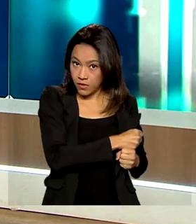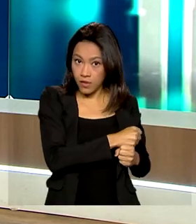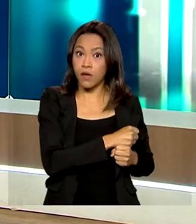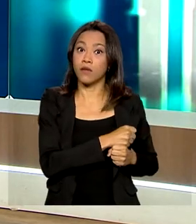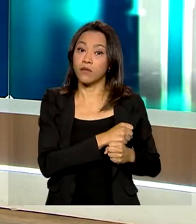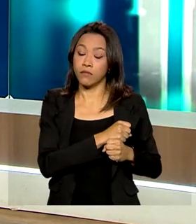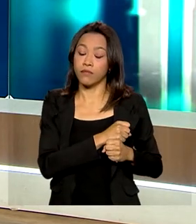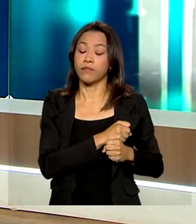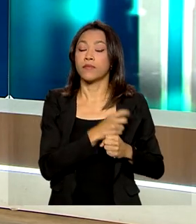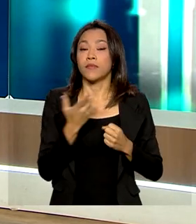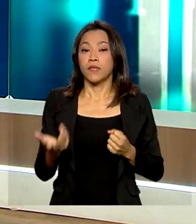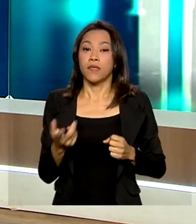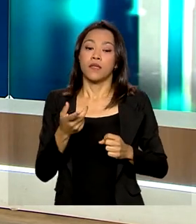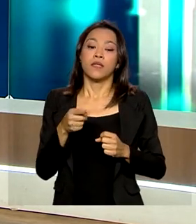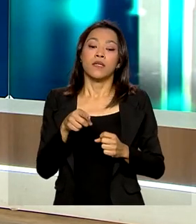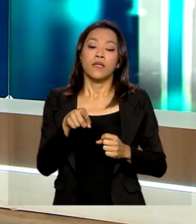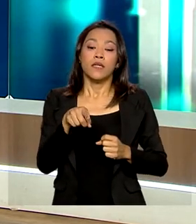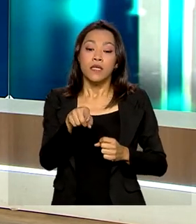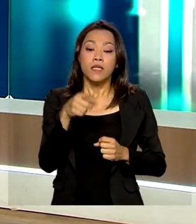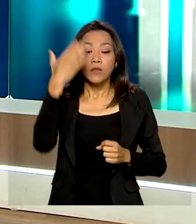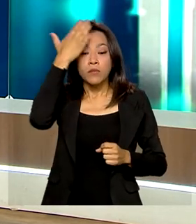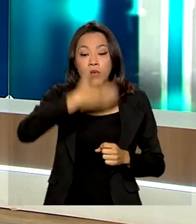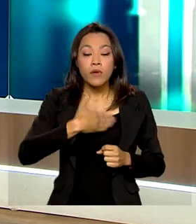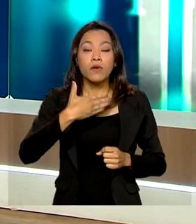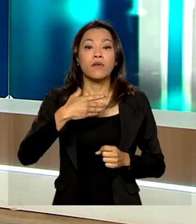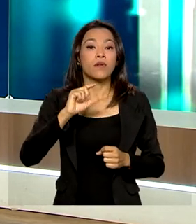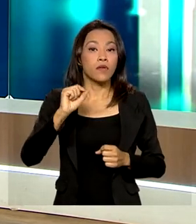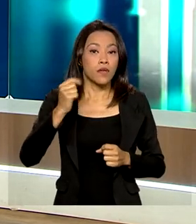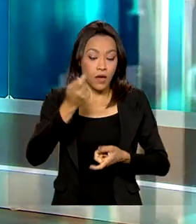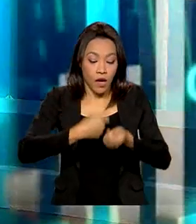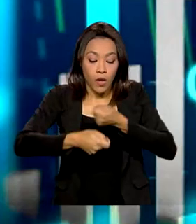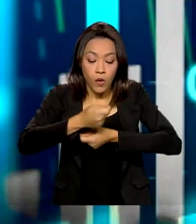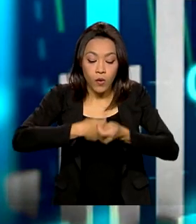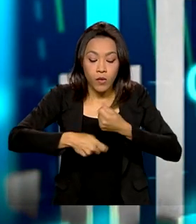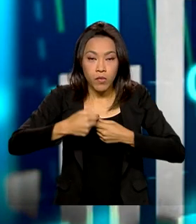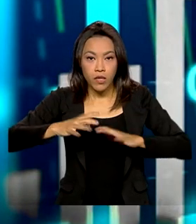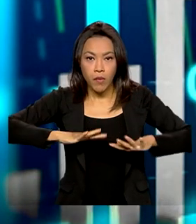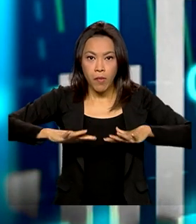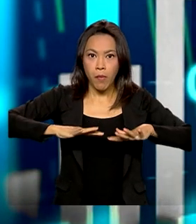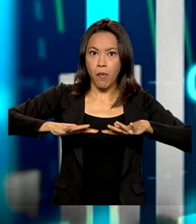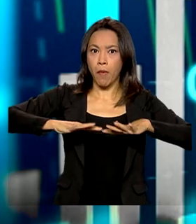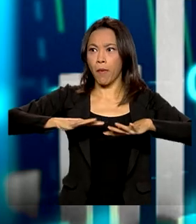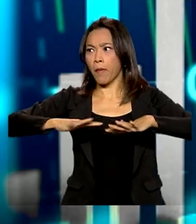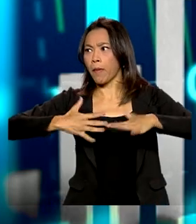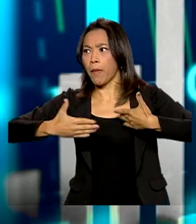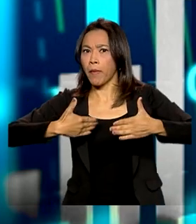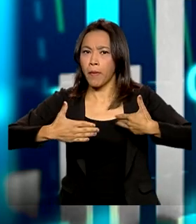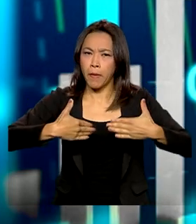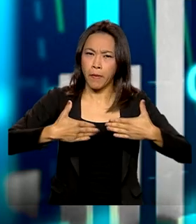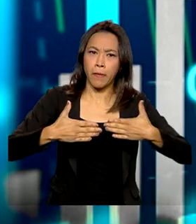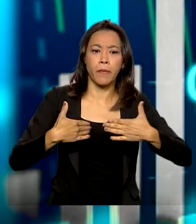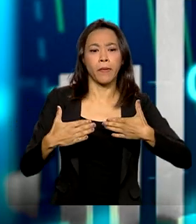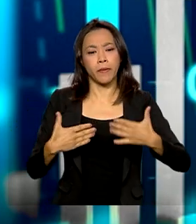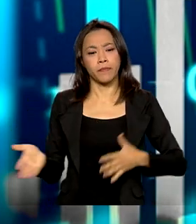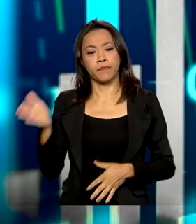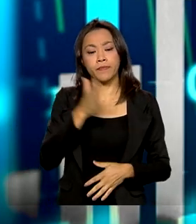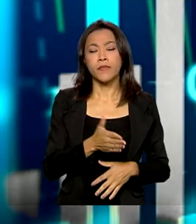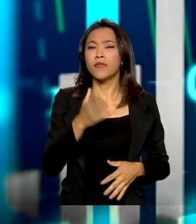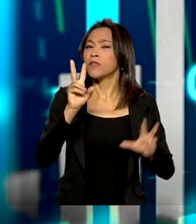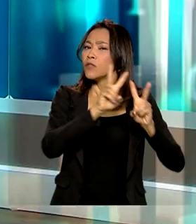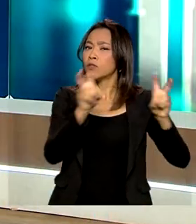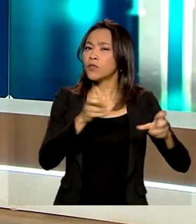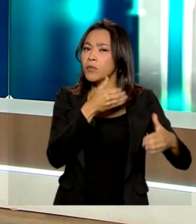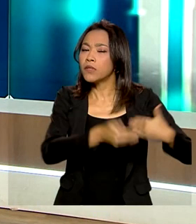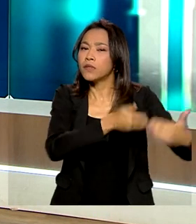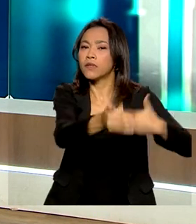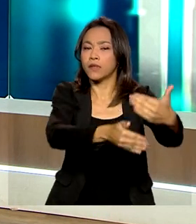2021. Isso demonstra que a nossa economia está em movimento, ao contrário do que afirmam muitos economistas. Falando em crescimento, nós